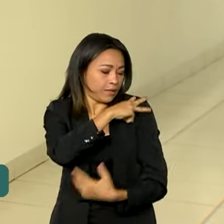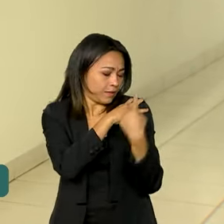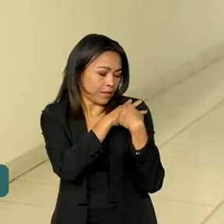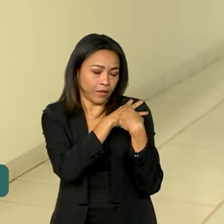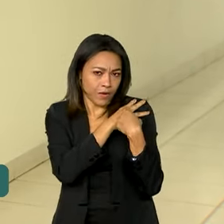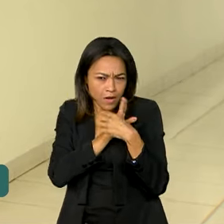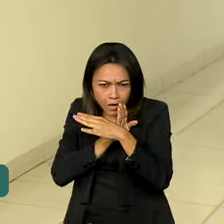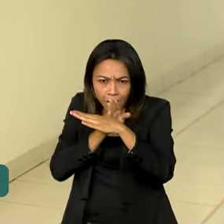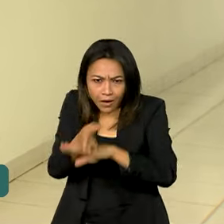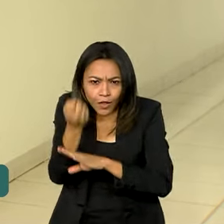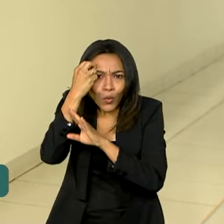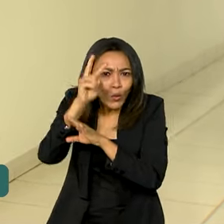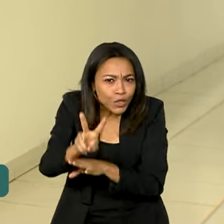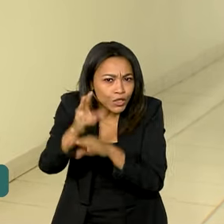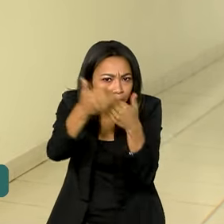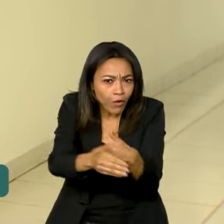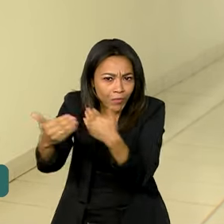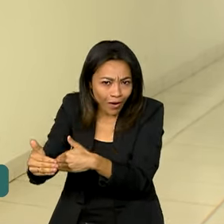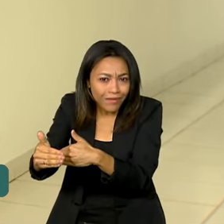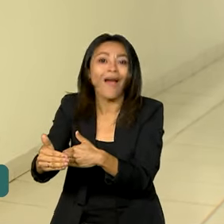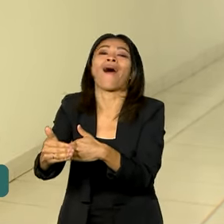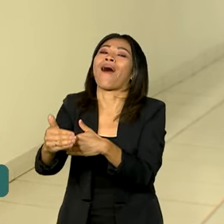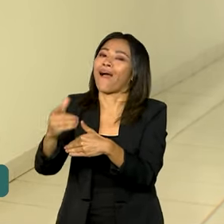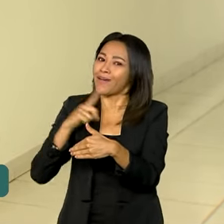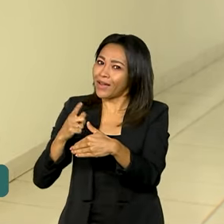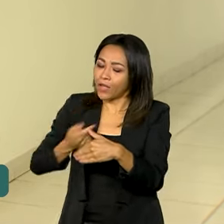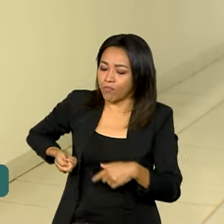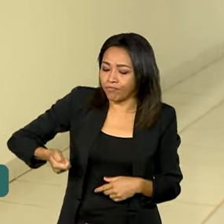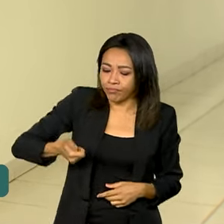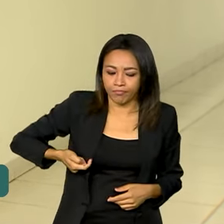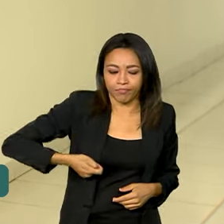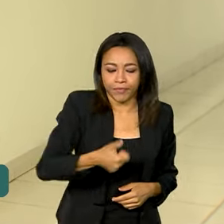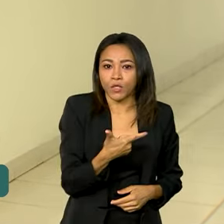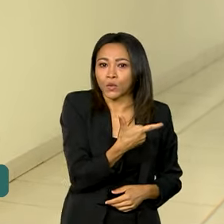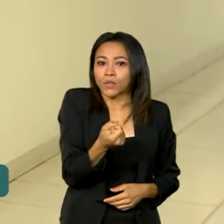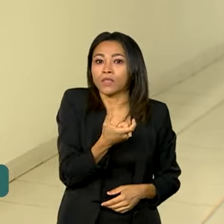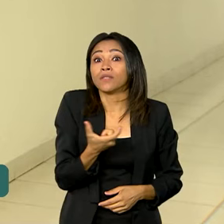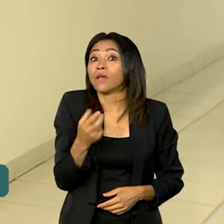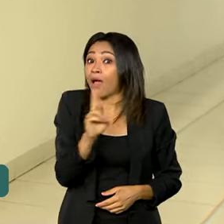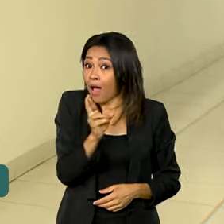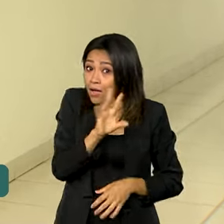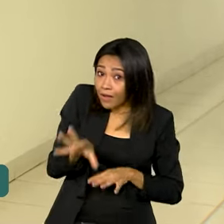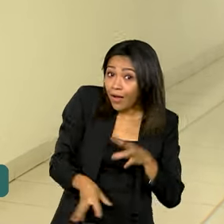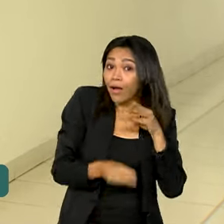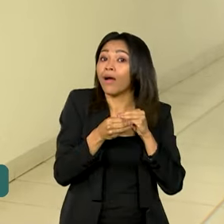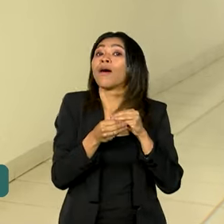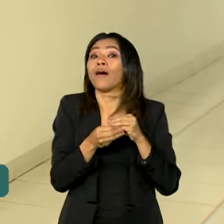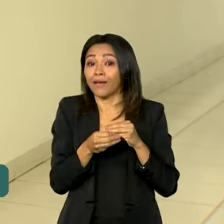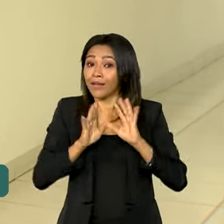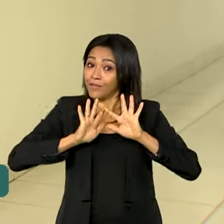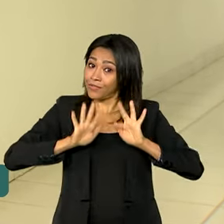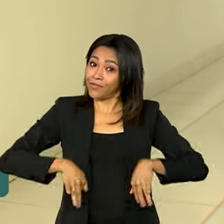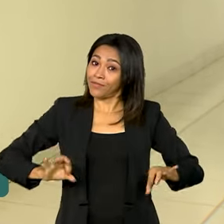comparecer aos dois dias de Enem, terá direito ao incentivo de 200 reais a mais, após a conclusão